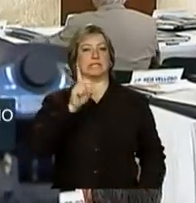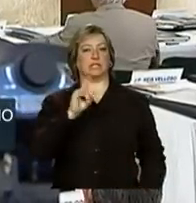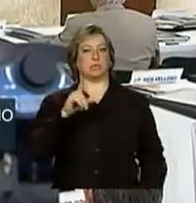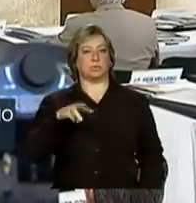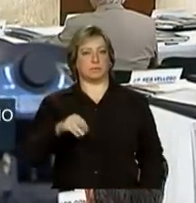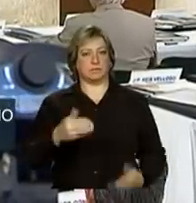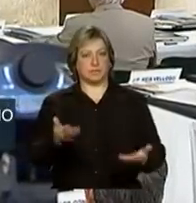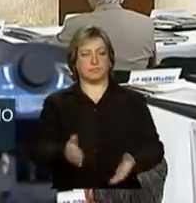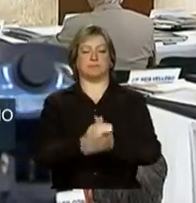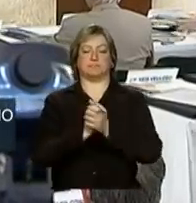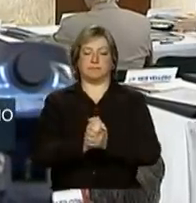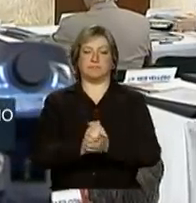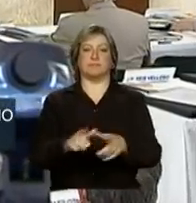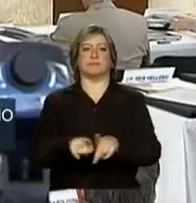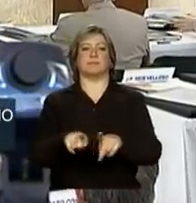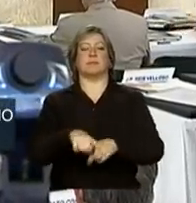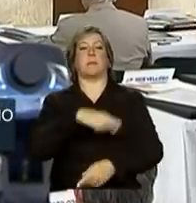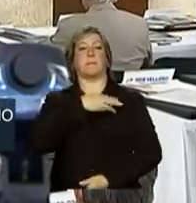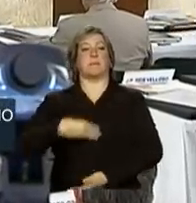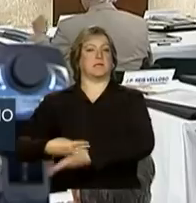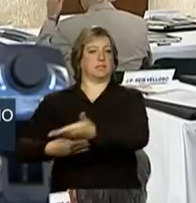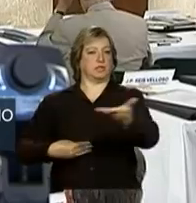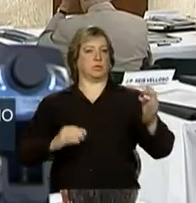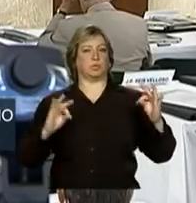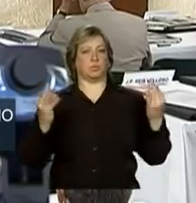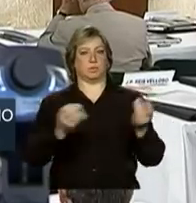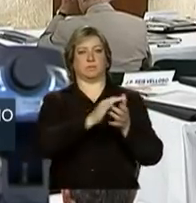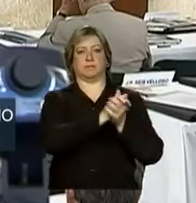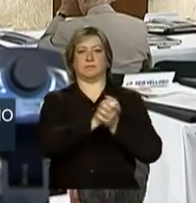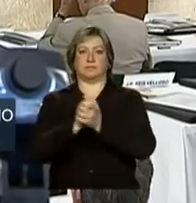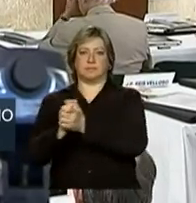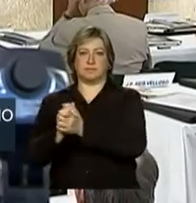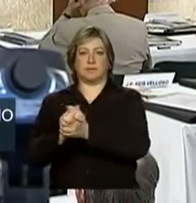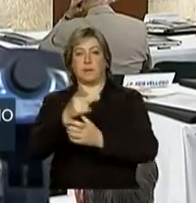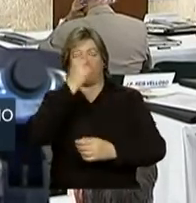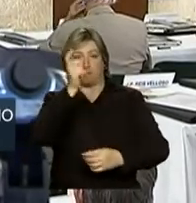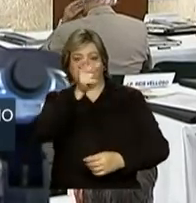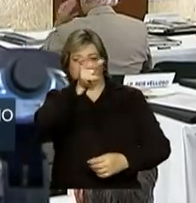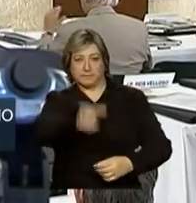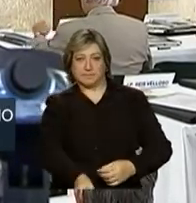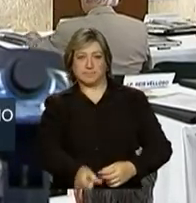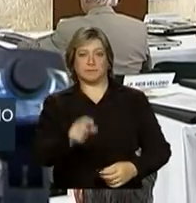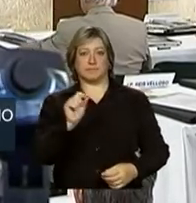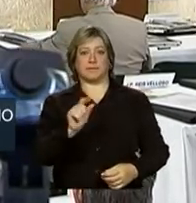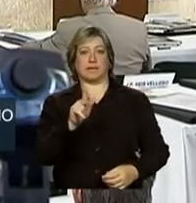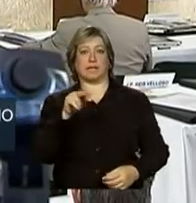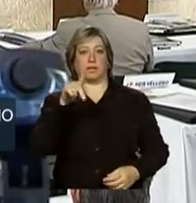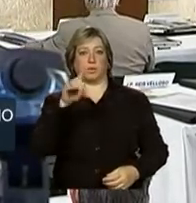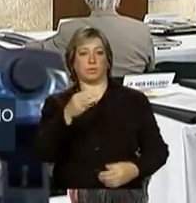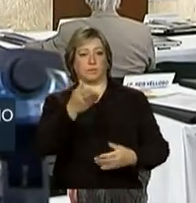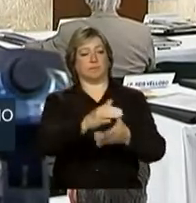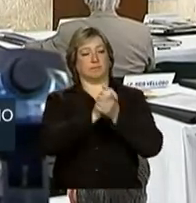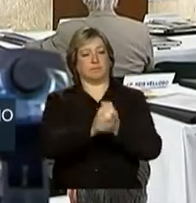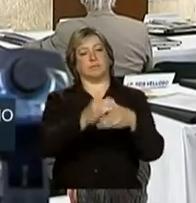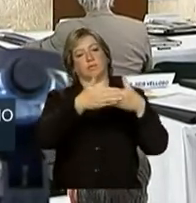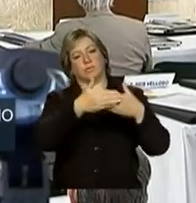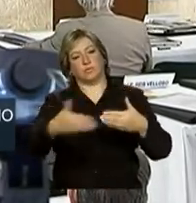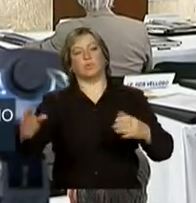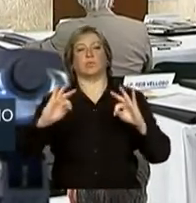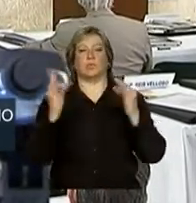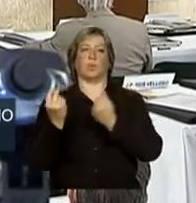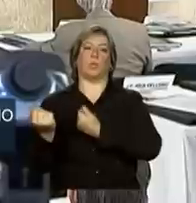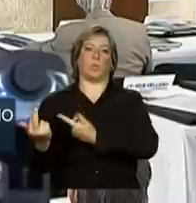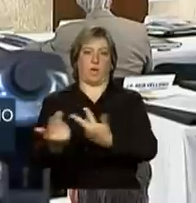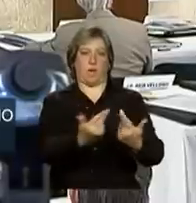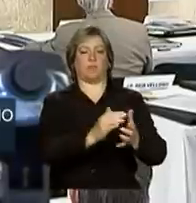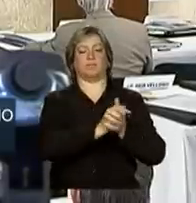excelentíssimos senhores ministros e quero na pessoa do ministro Guido Mântega saudar a todos,